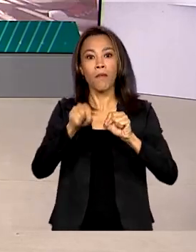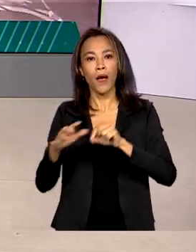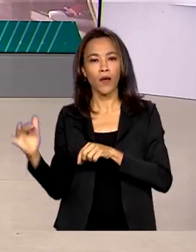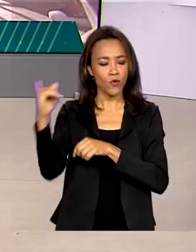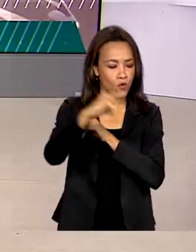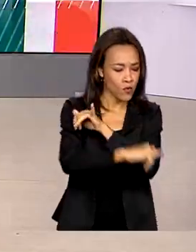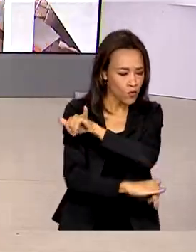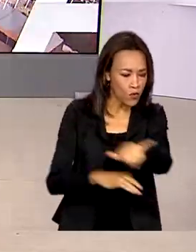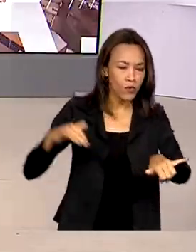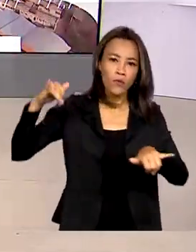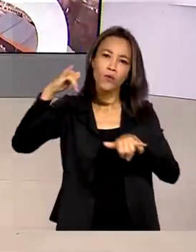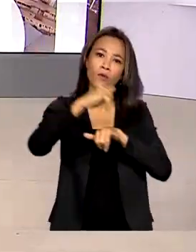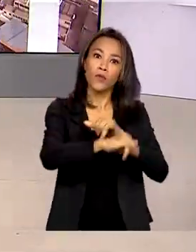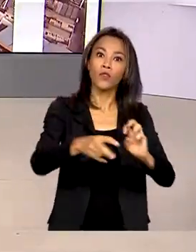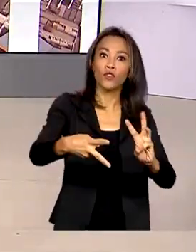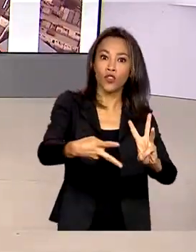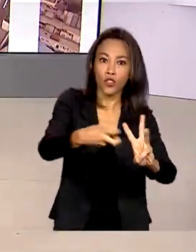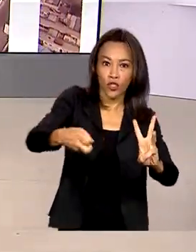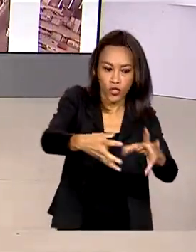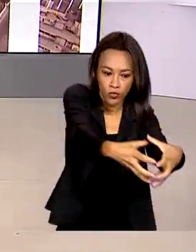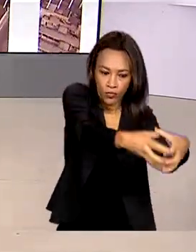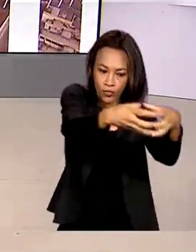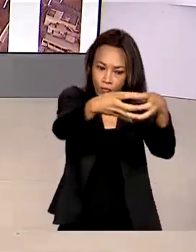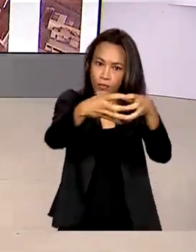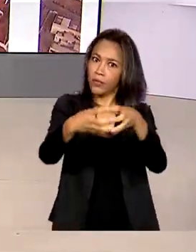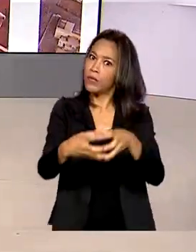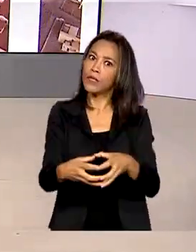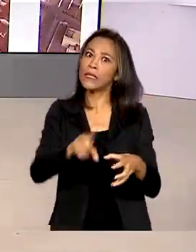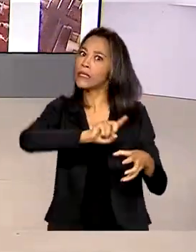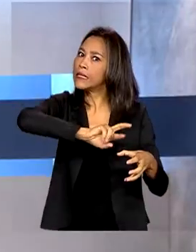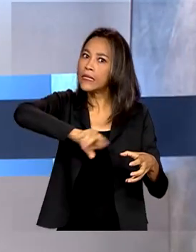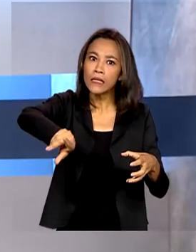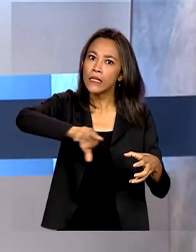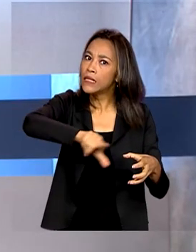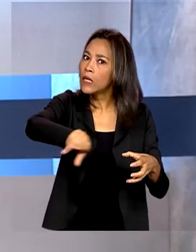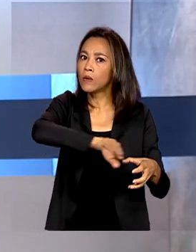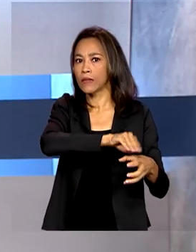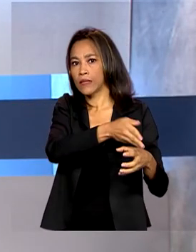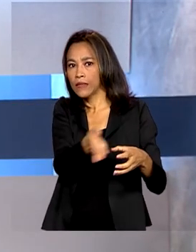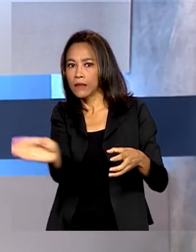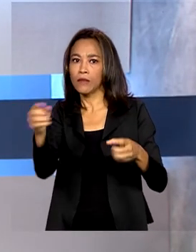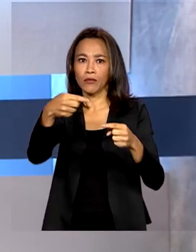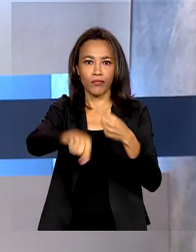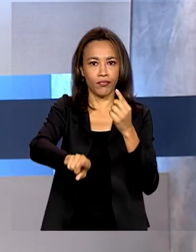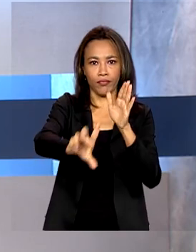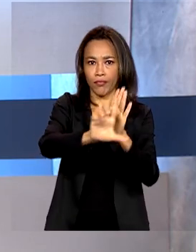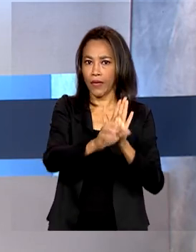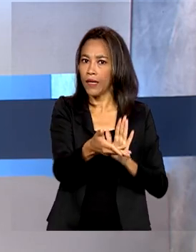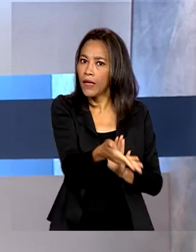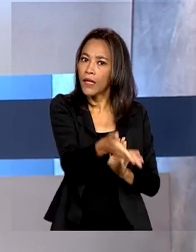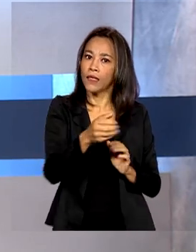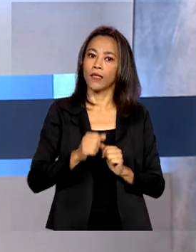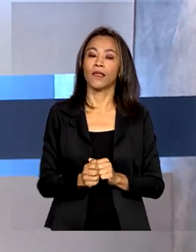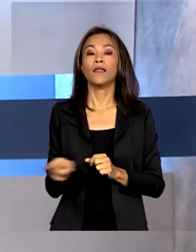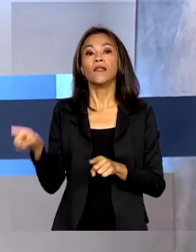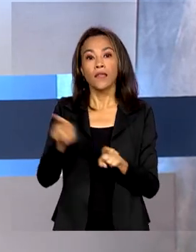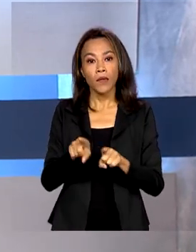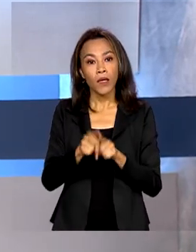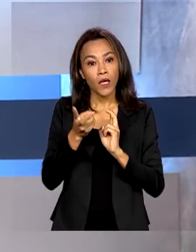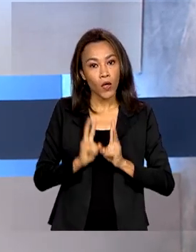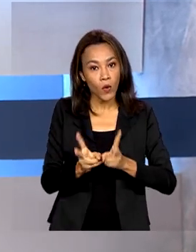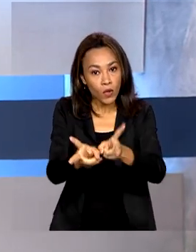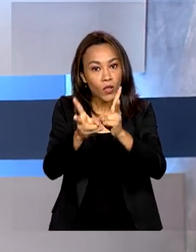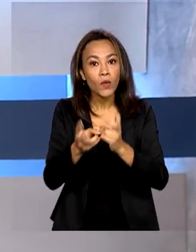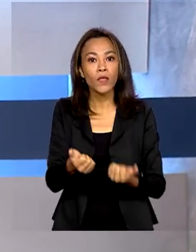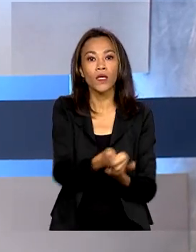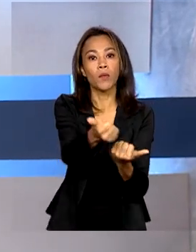espontânea de não indígenas de áreas de garimpo ilegal. A assistência humanitária também prossegue ao povo